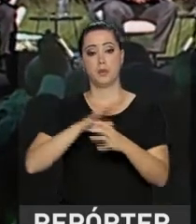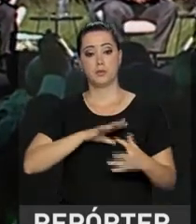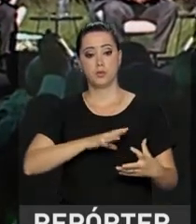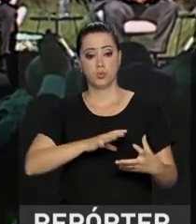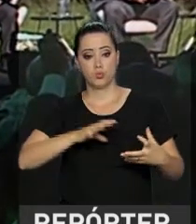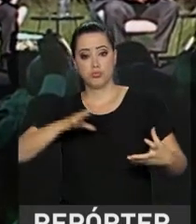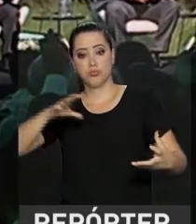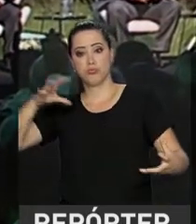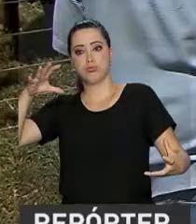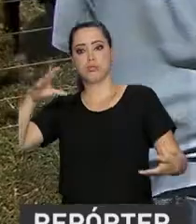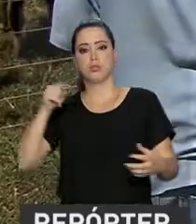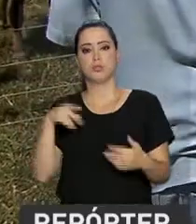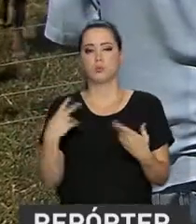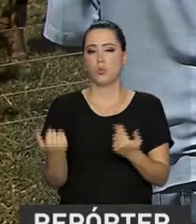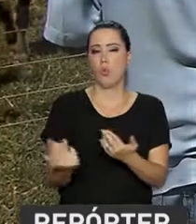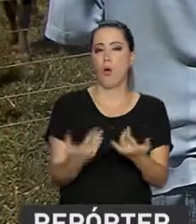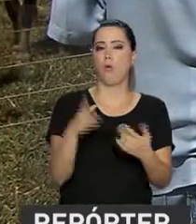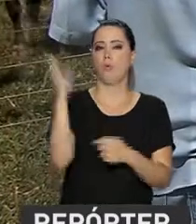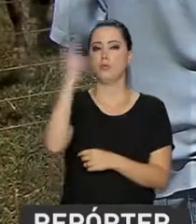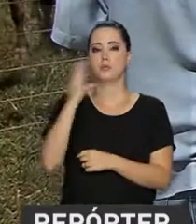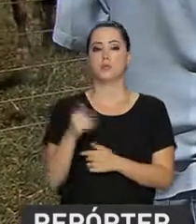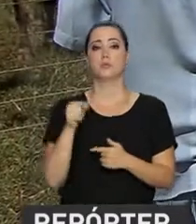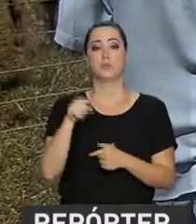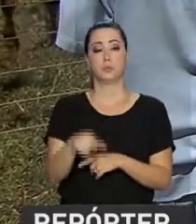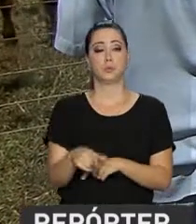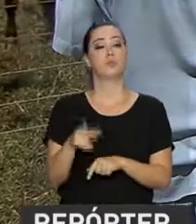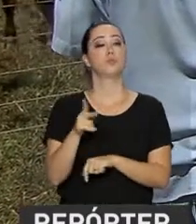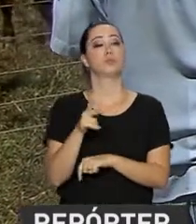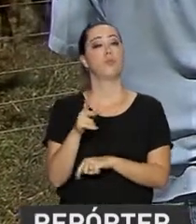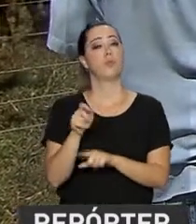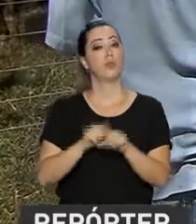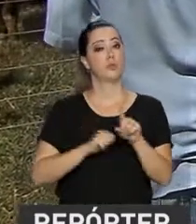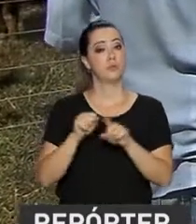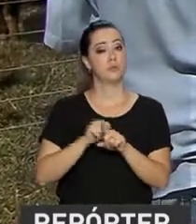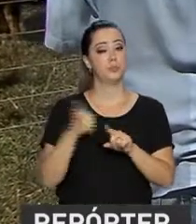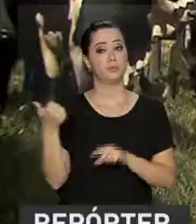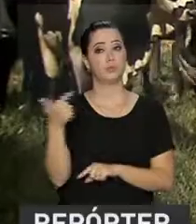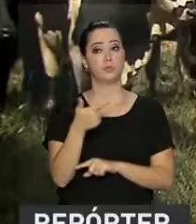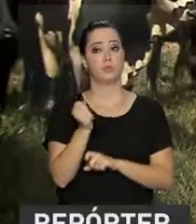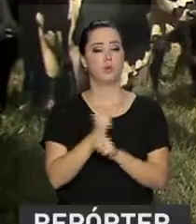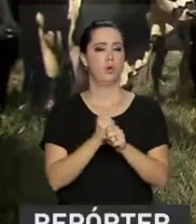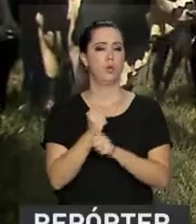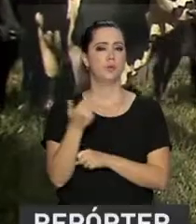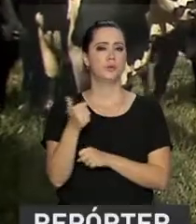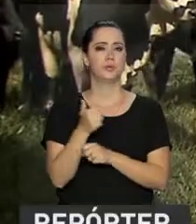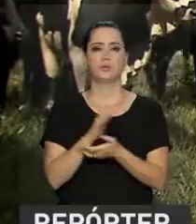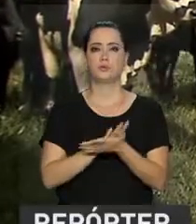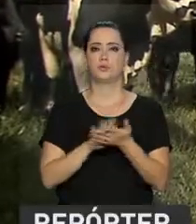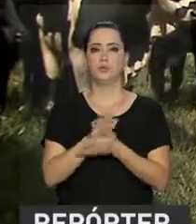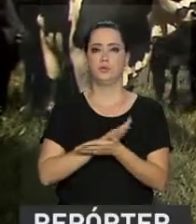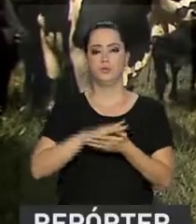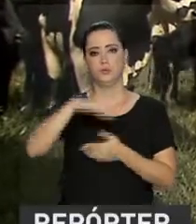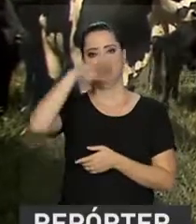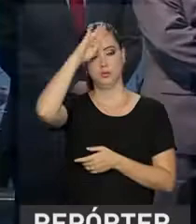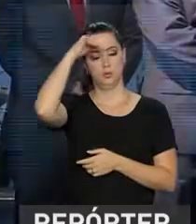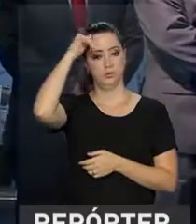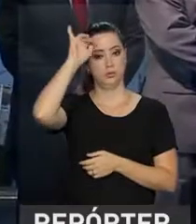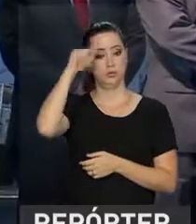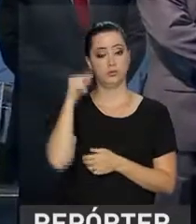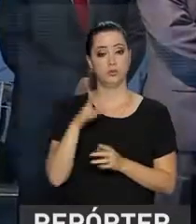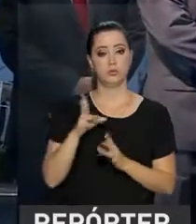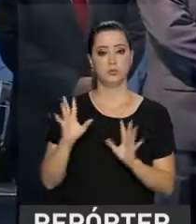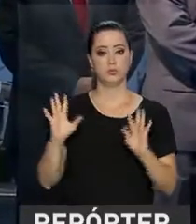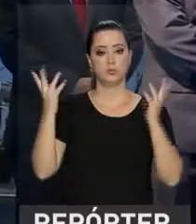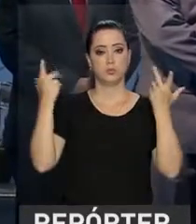continental como o Brasil. Este mês, o Brasil completa 12 anos sem ocorrência de casos de febre afitosa no rebanho. Em